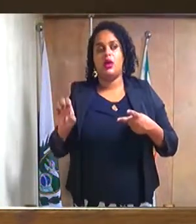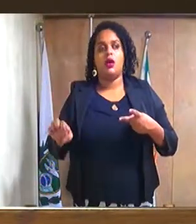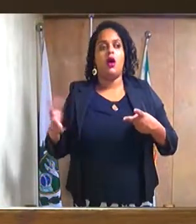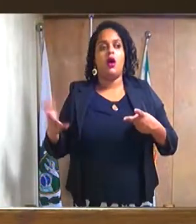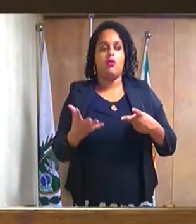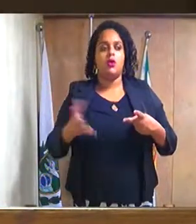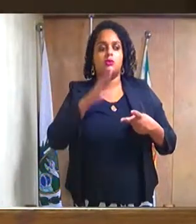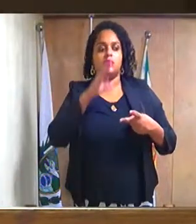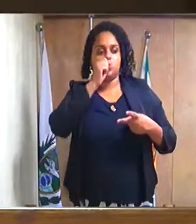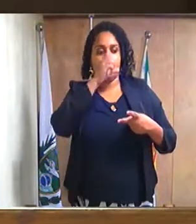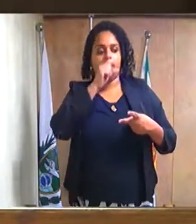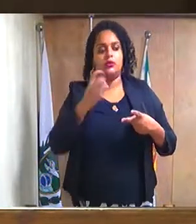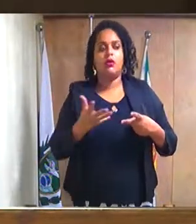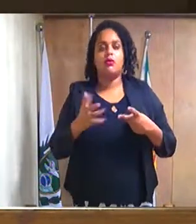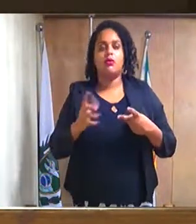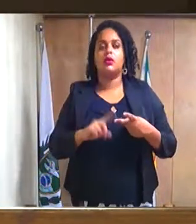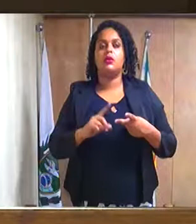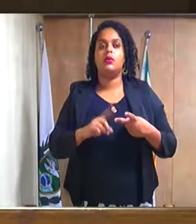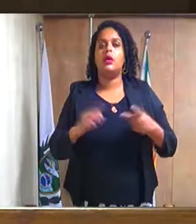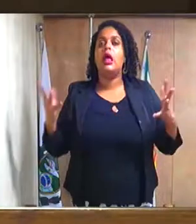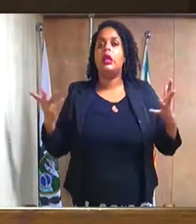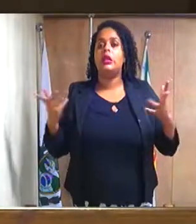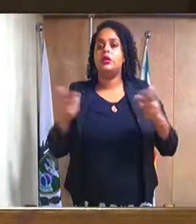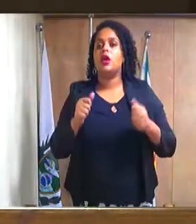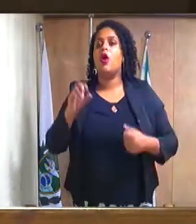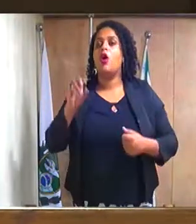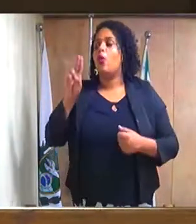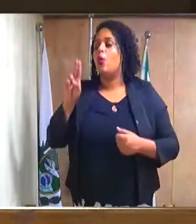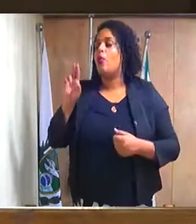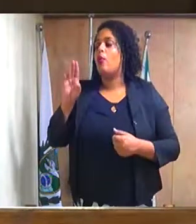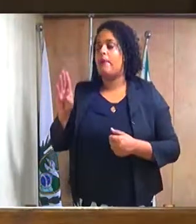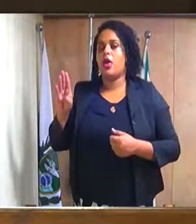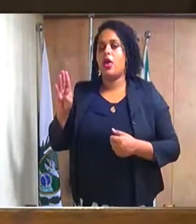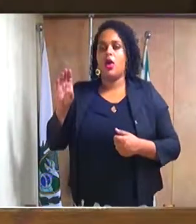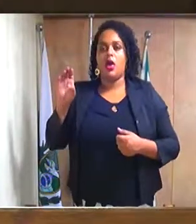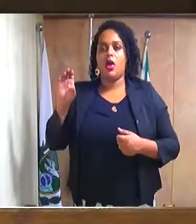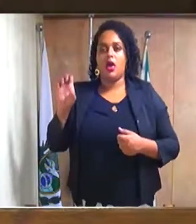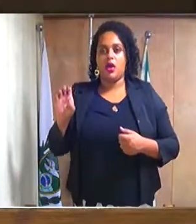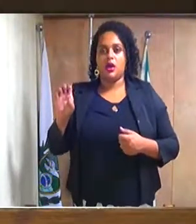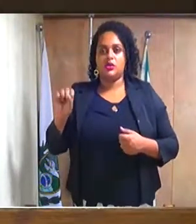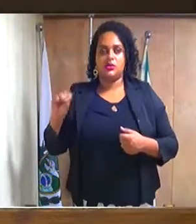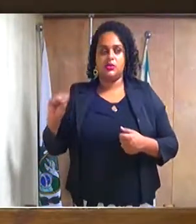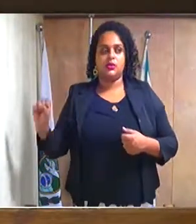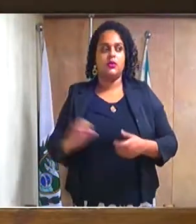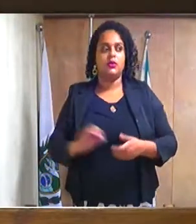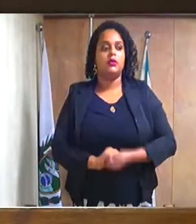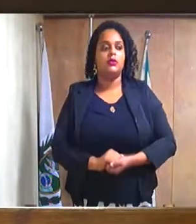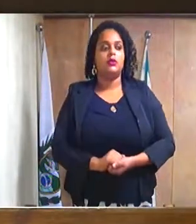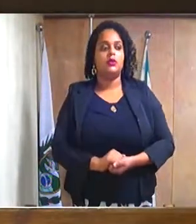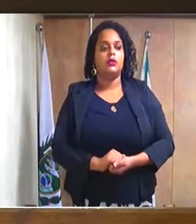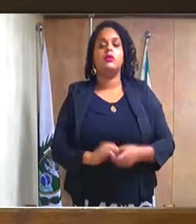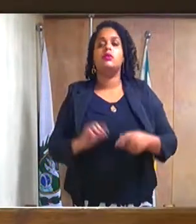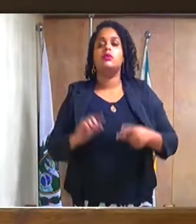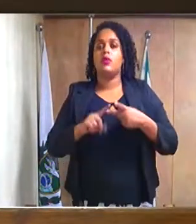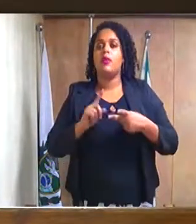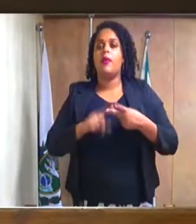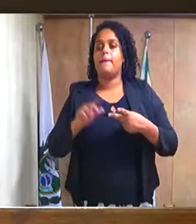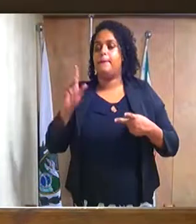uma linda UBS que vai atender a população e um PSF.